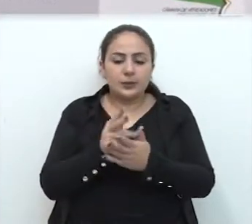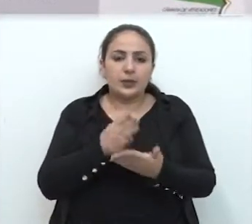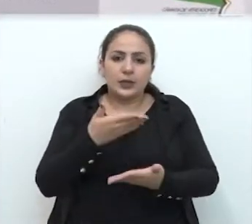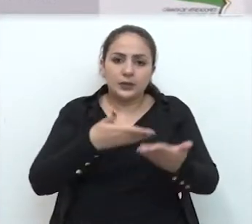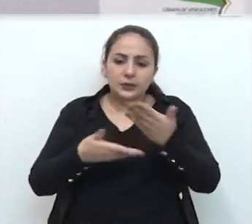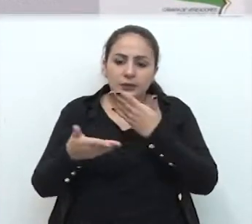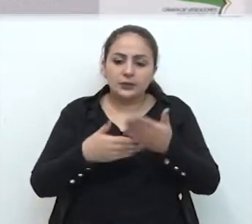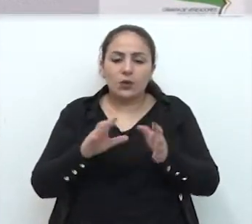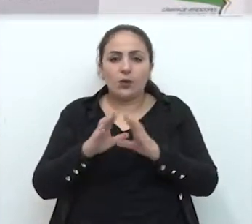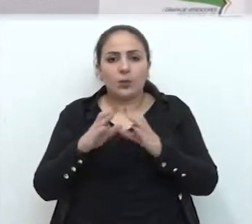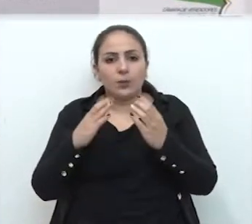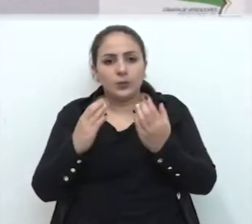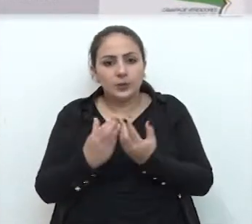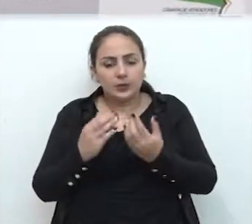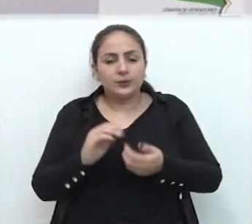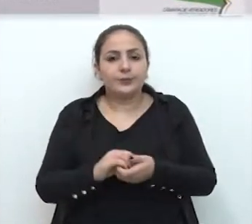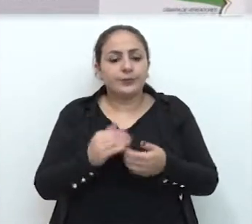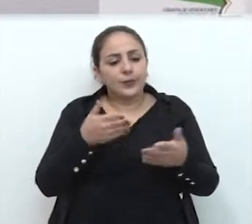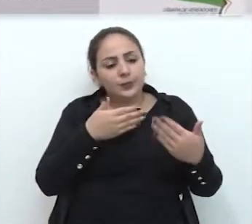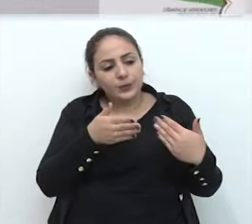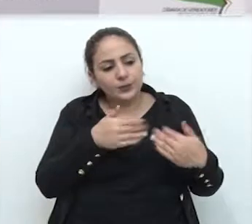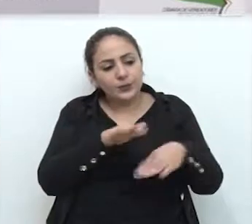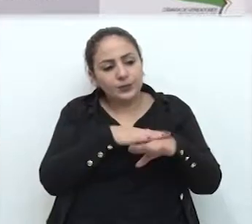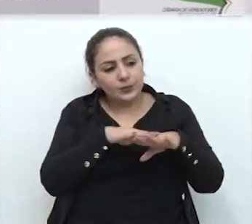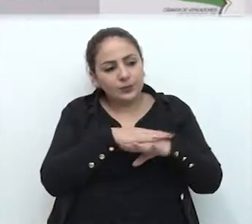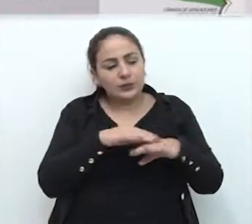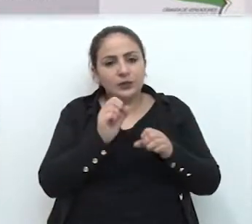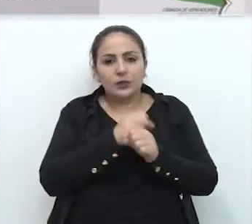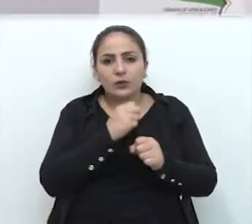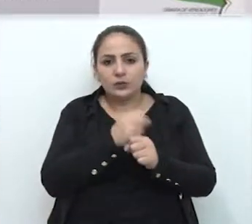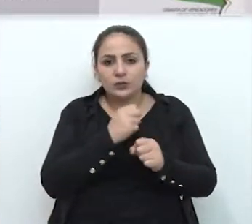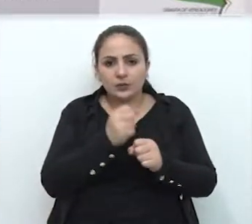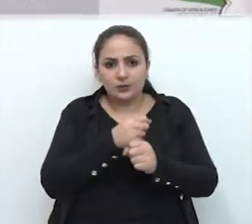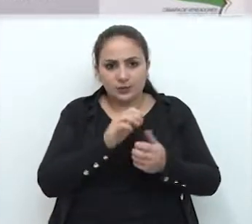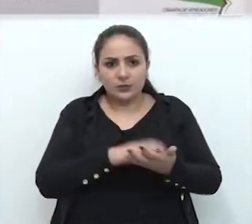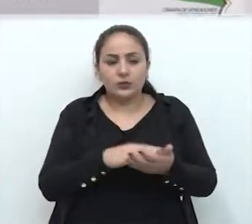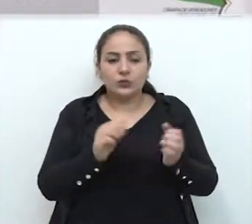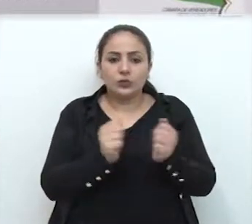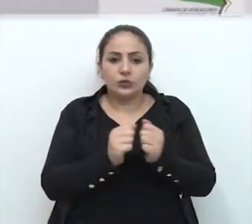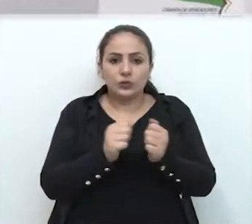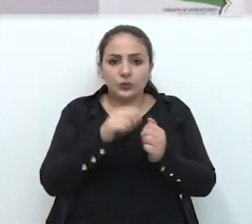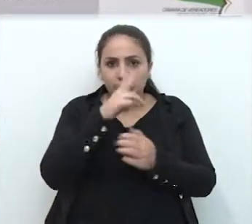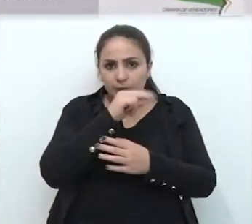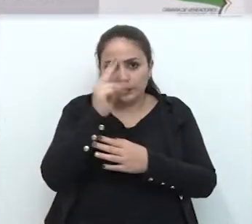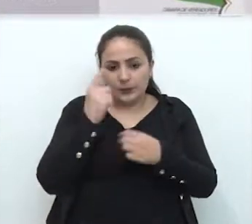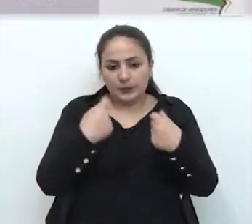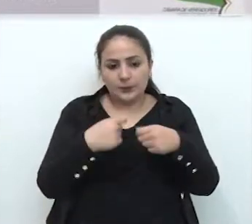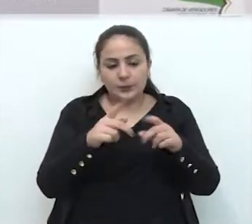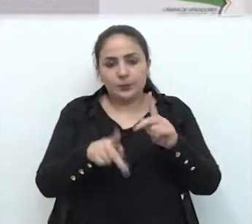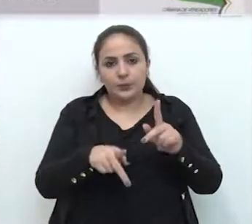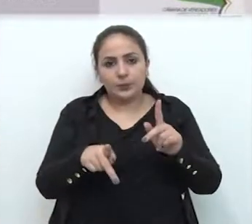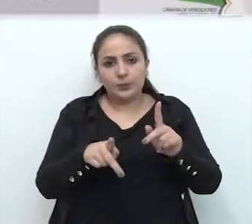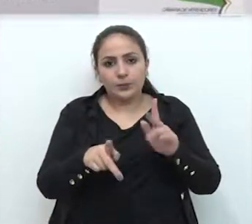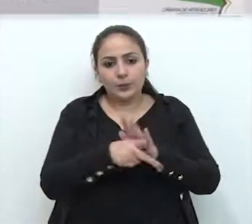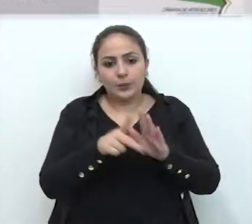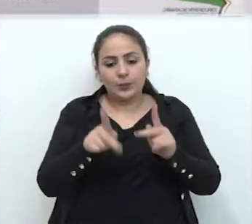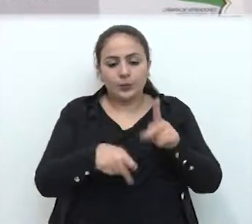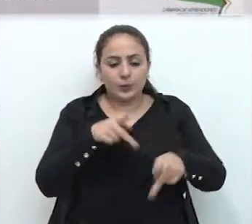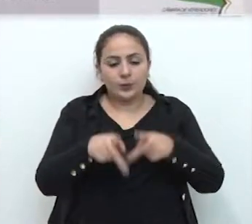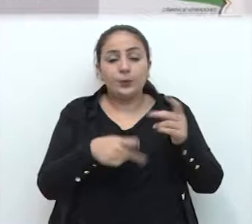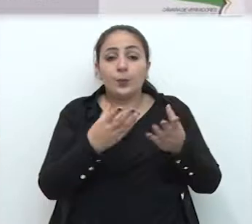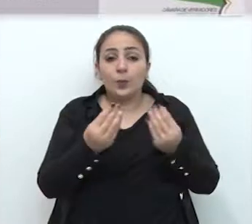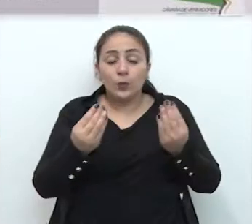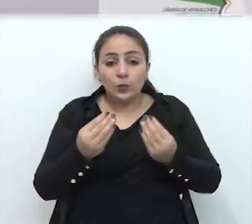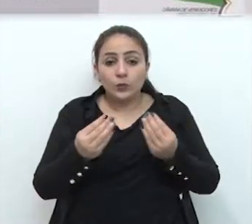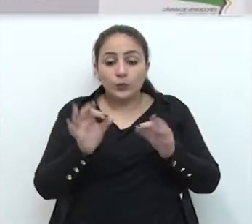interação com a comunidade, no diálogo, na construção do diálogo com o Executivo, nas demandas da população. Então,